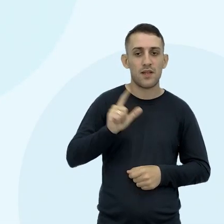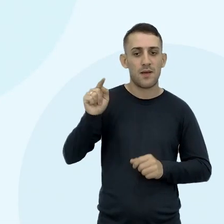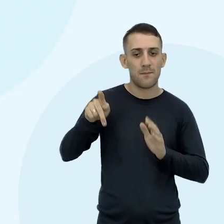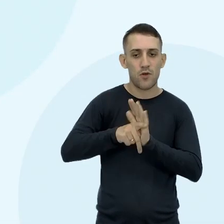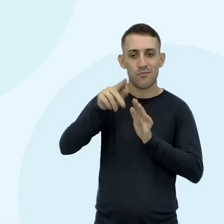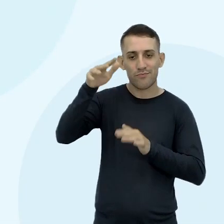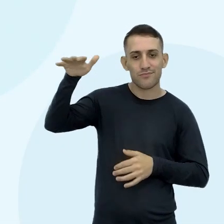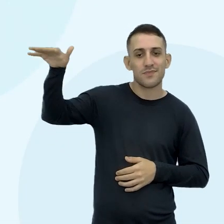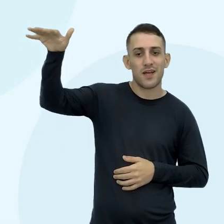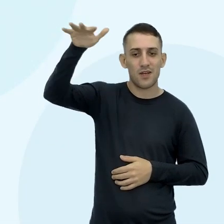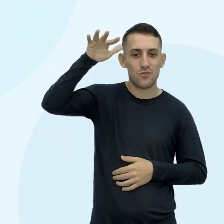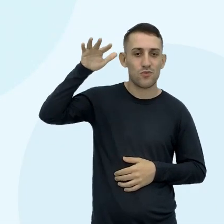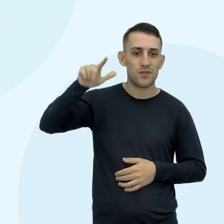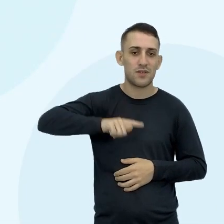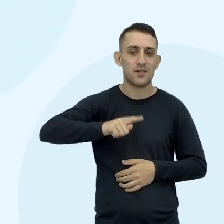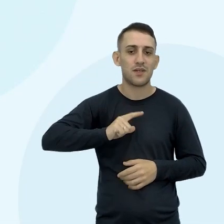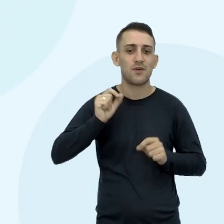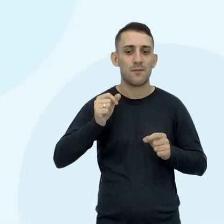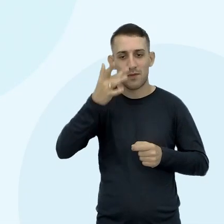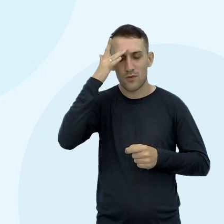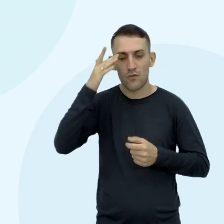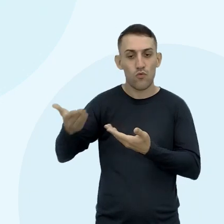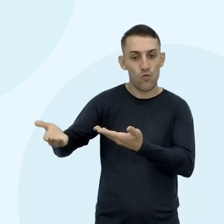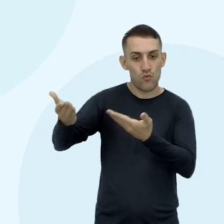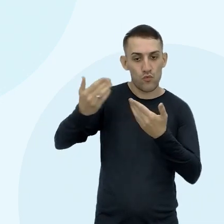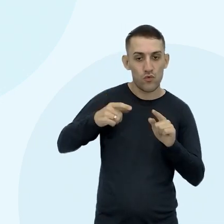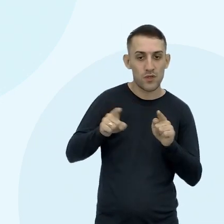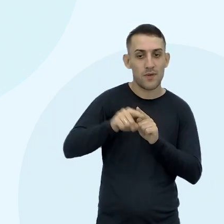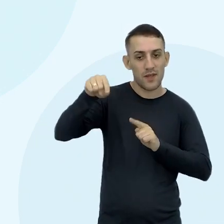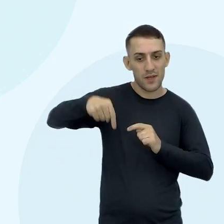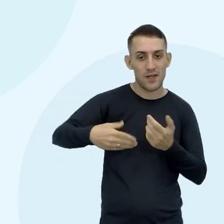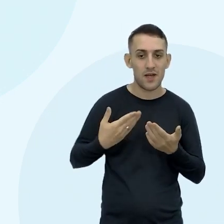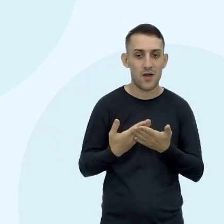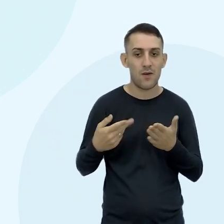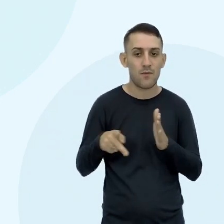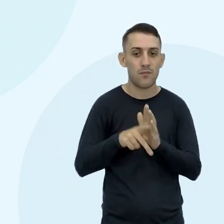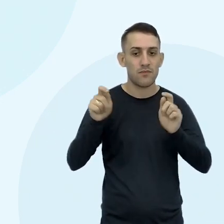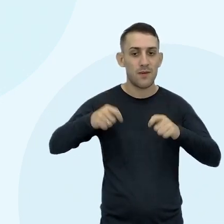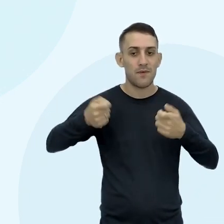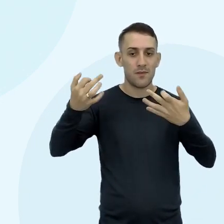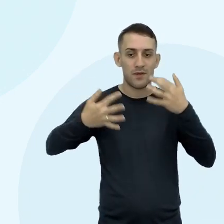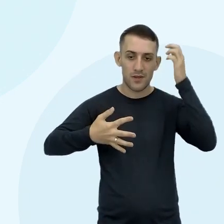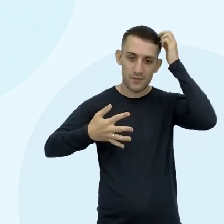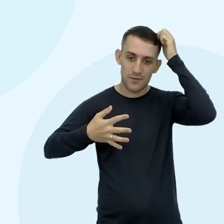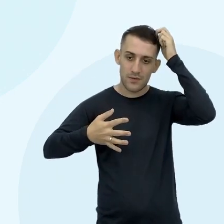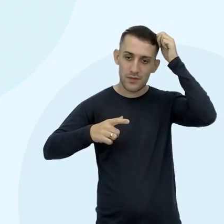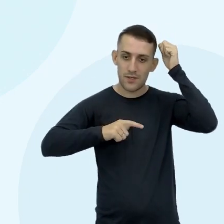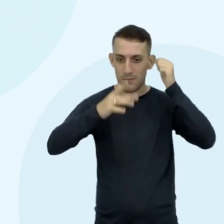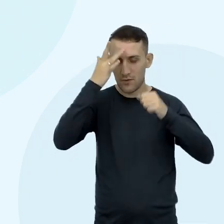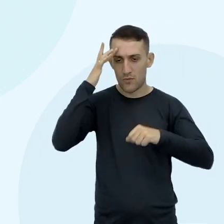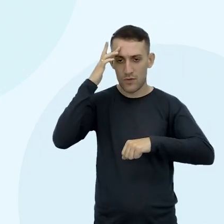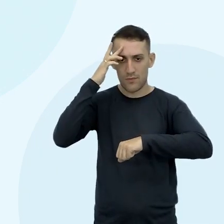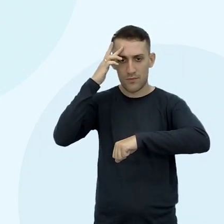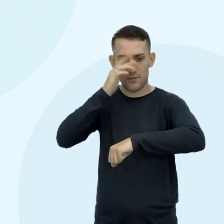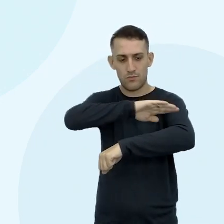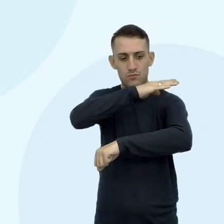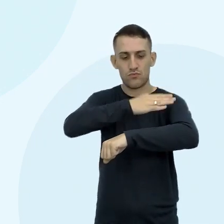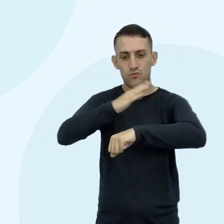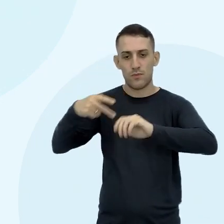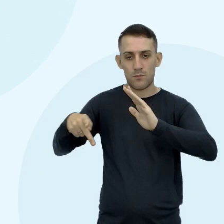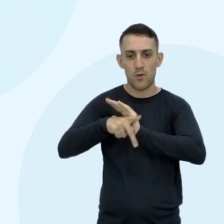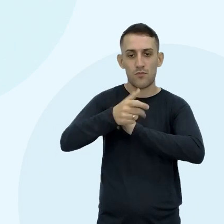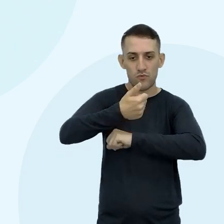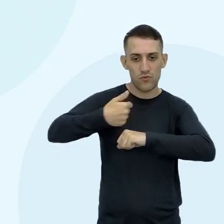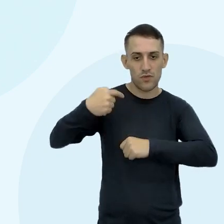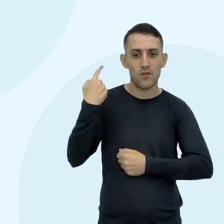Nas alturas Trouxe também Convidado Nessa aula Para falar Trouxe uma montanhista Que a gente fez Uma conversa Sobre a